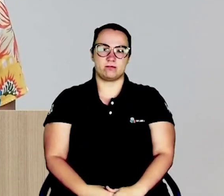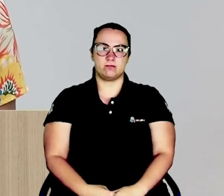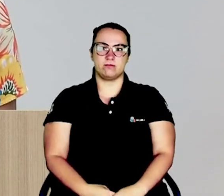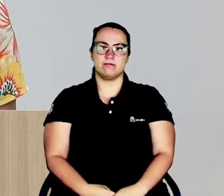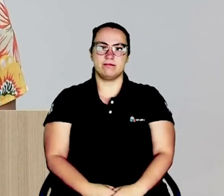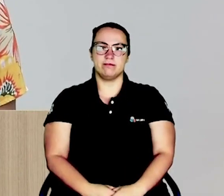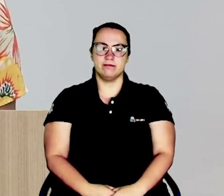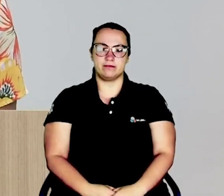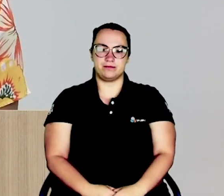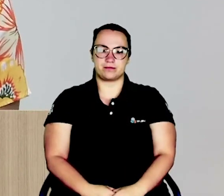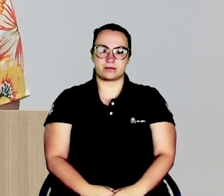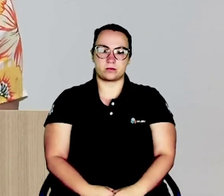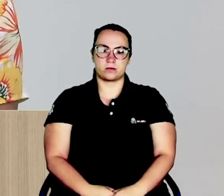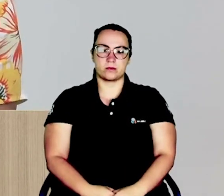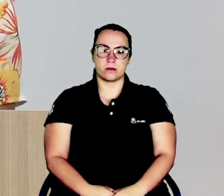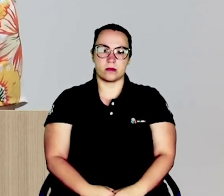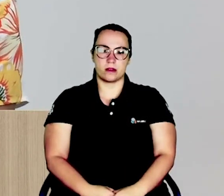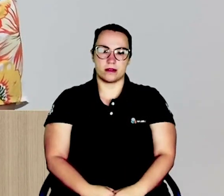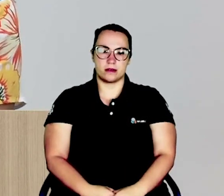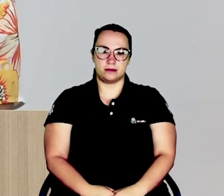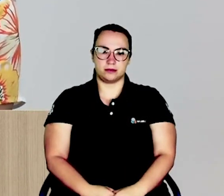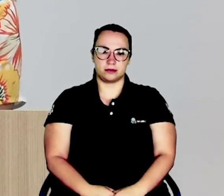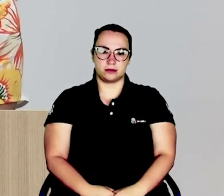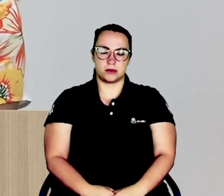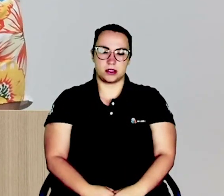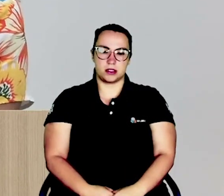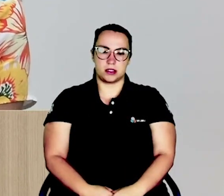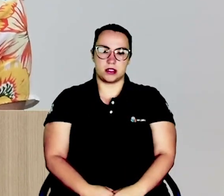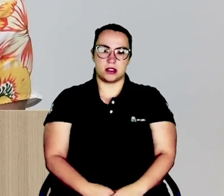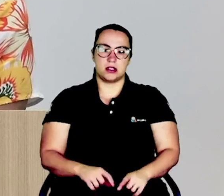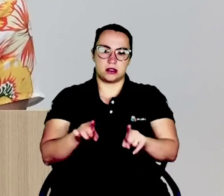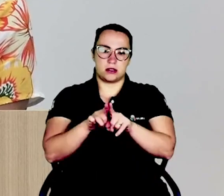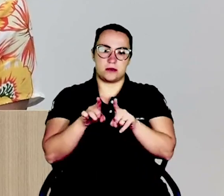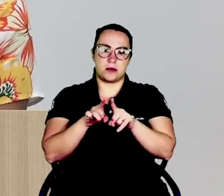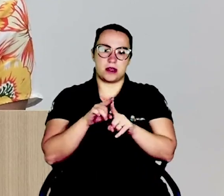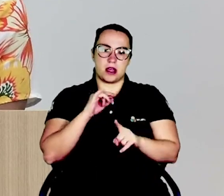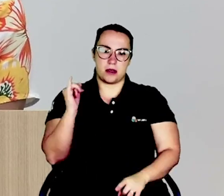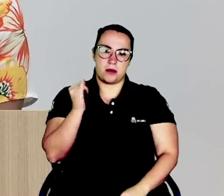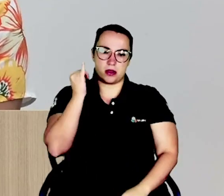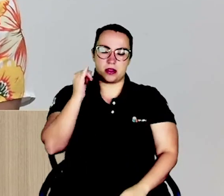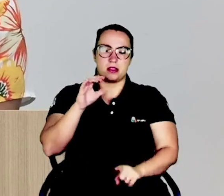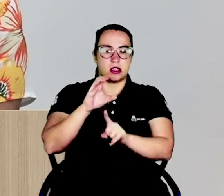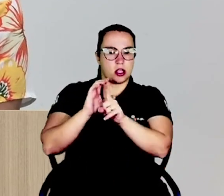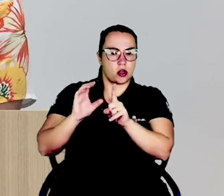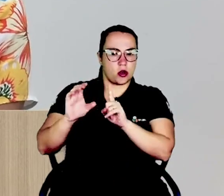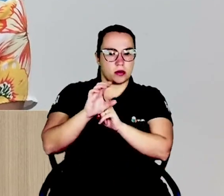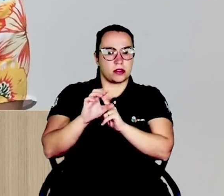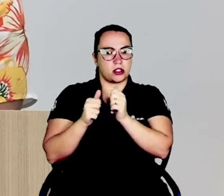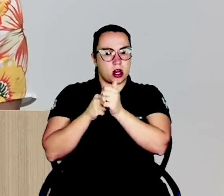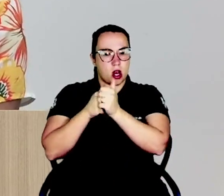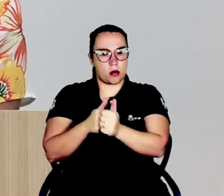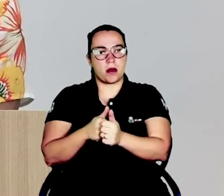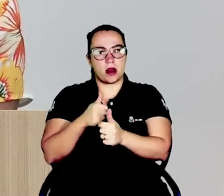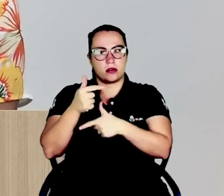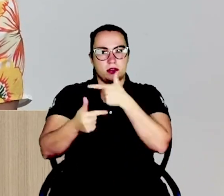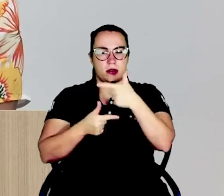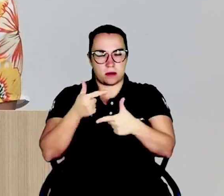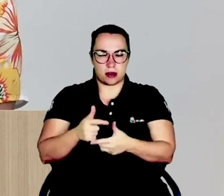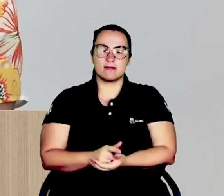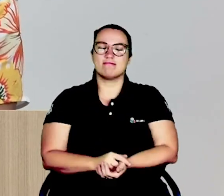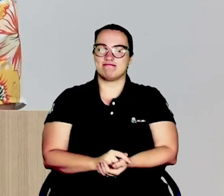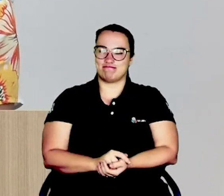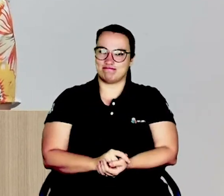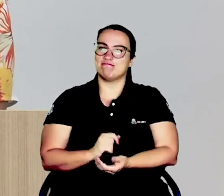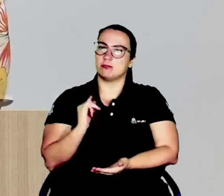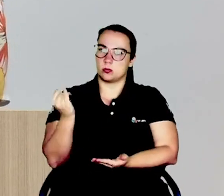falando também da importância da comunidade acompanhar os nossos trabalhos. É claro que,